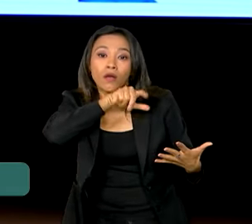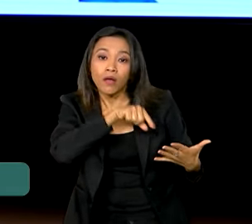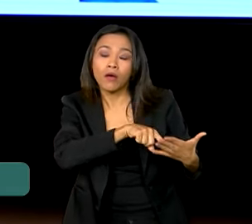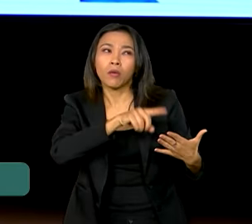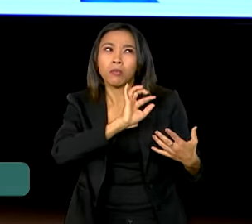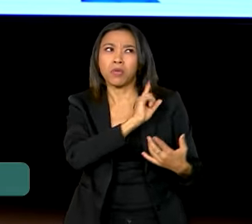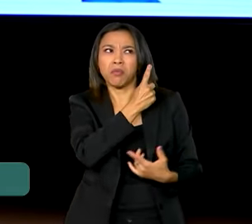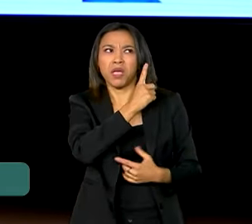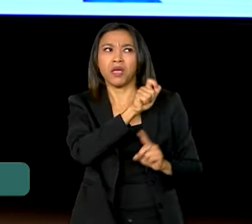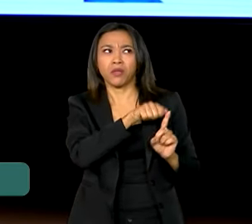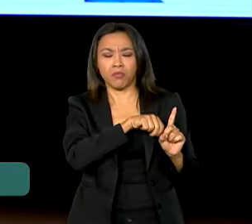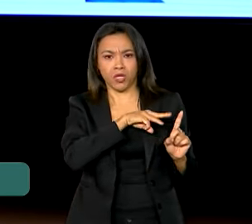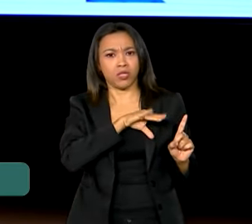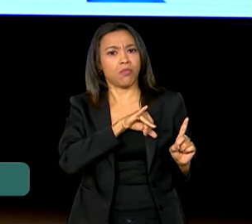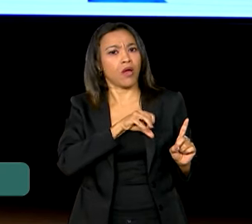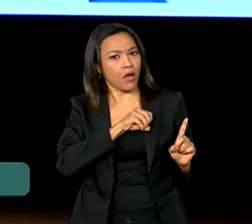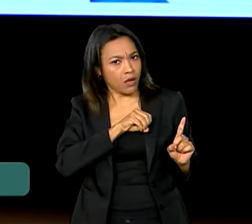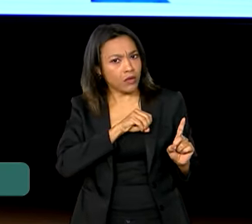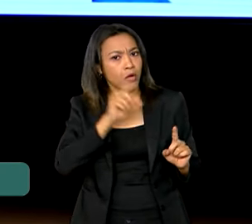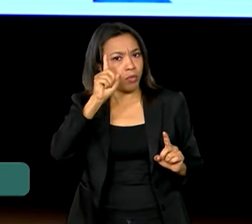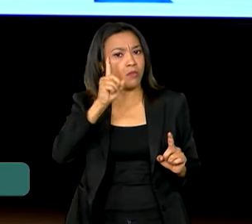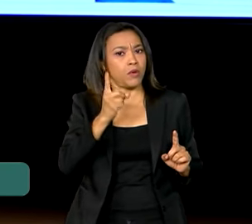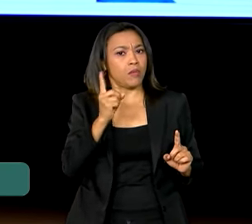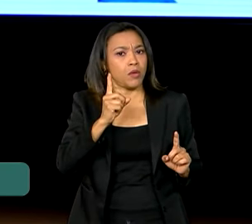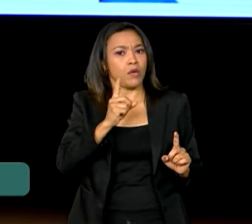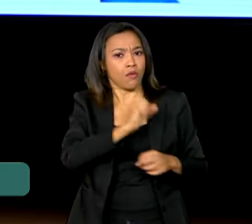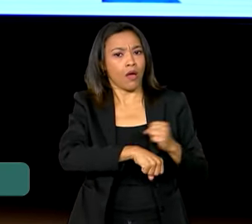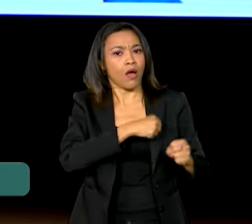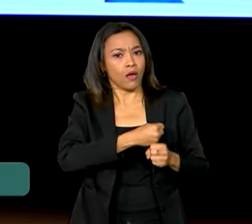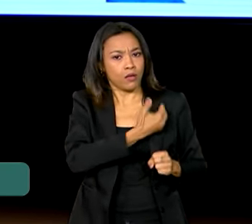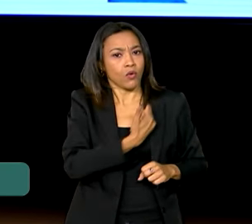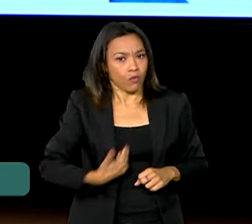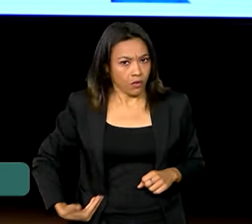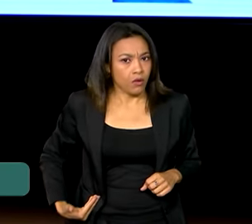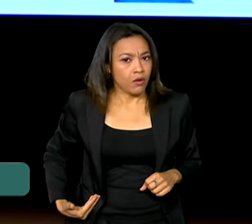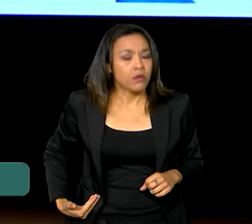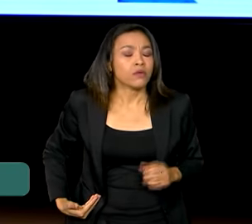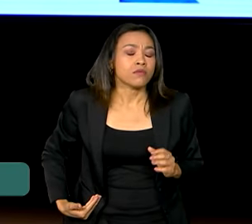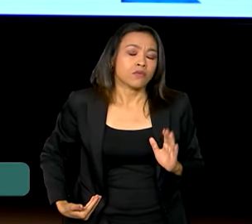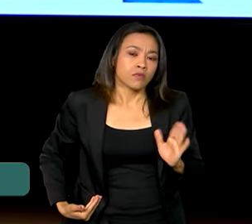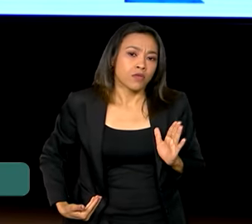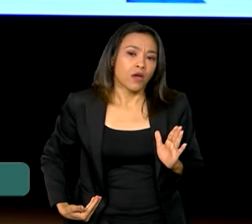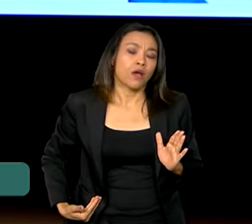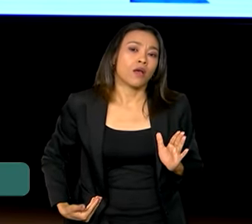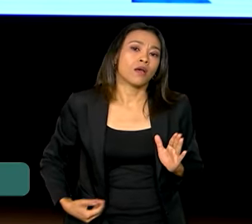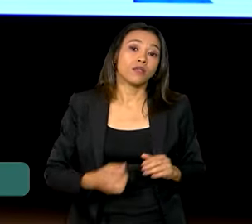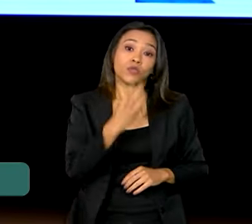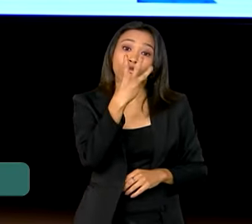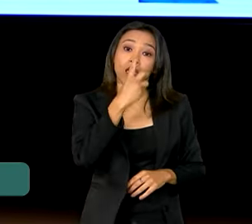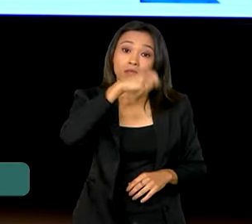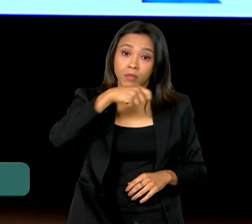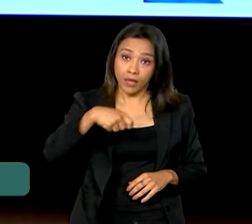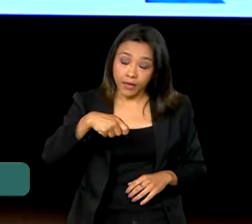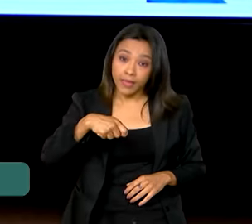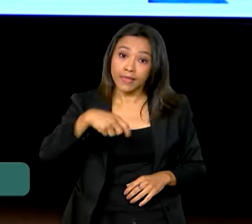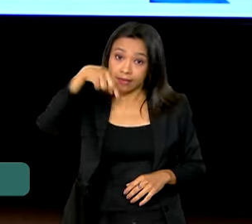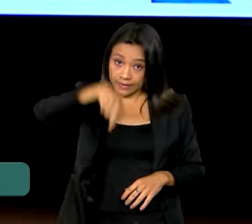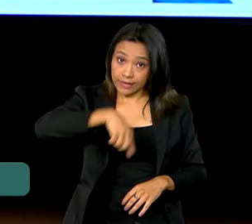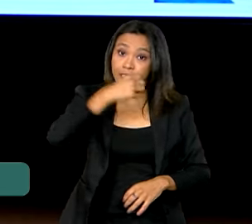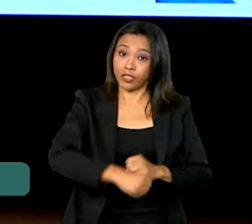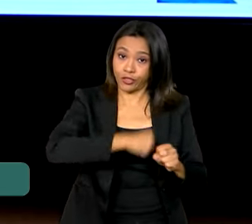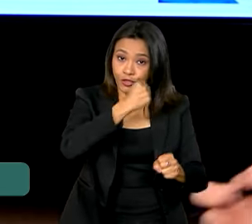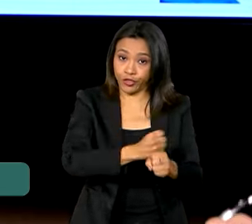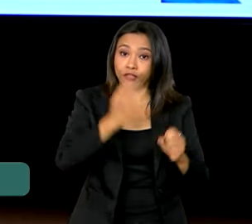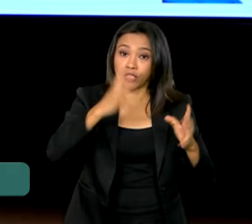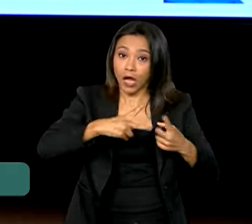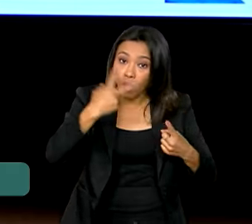de maio do primeiro ano de governo. No primeiro trimestre deste ano, já